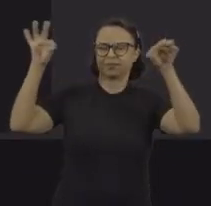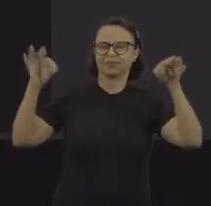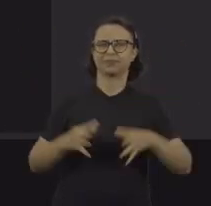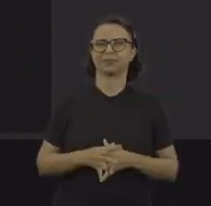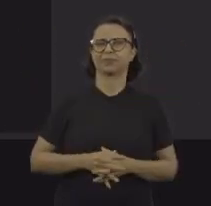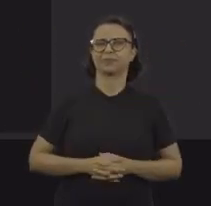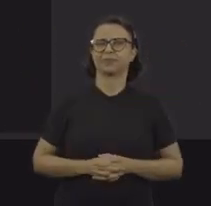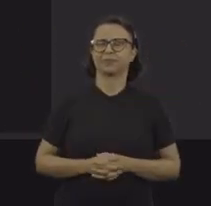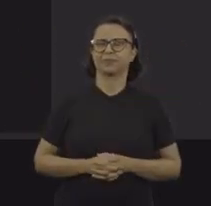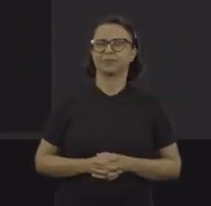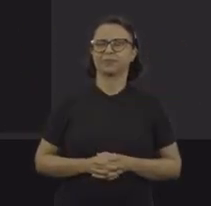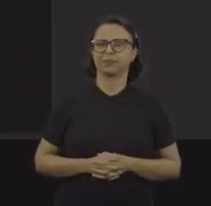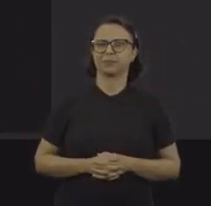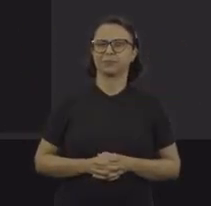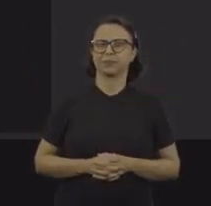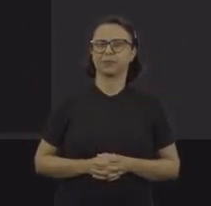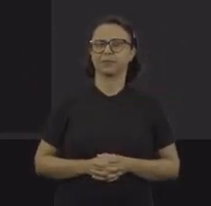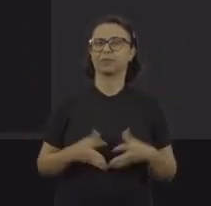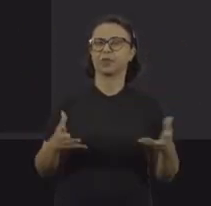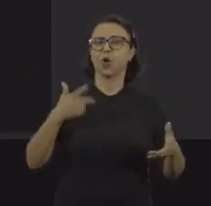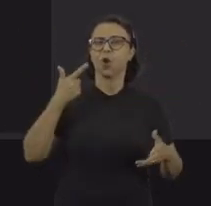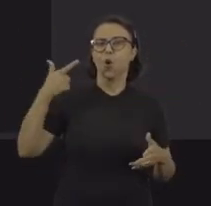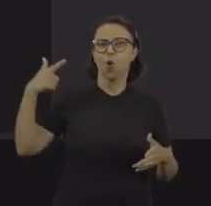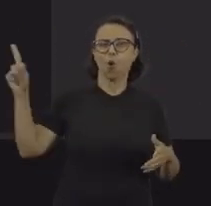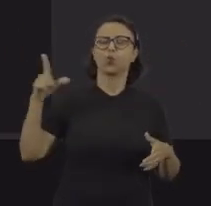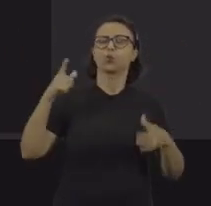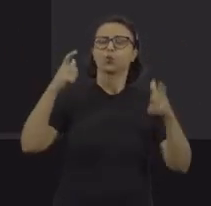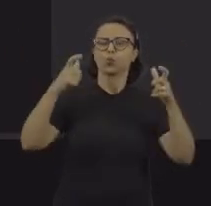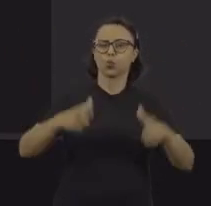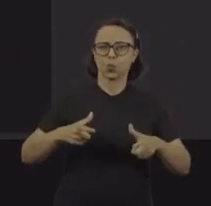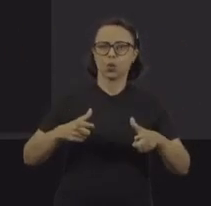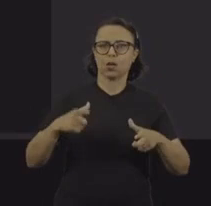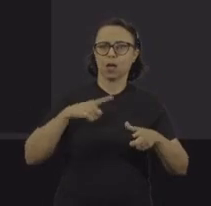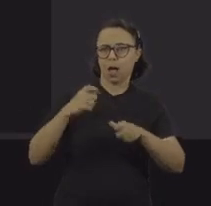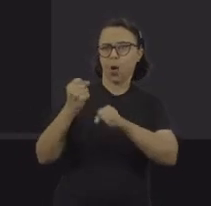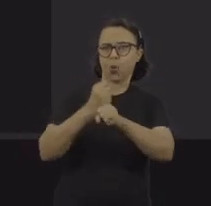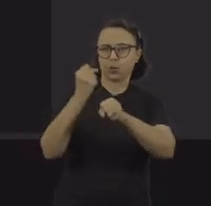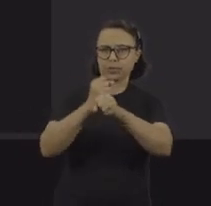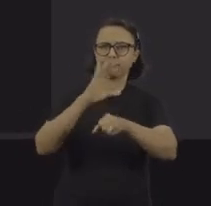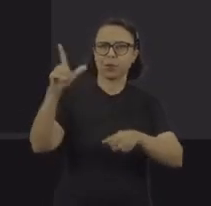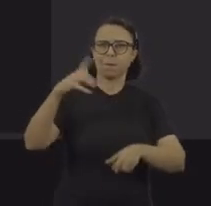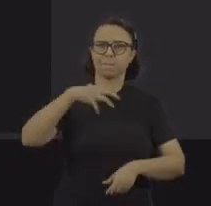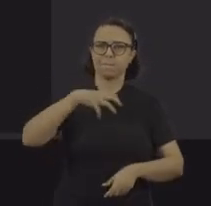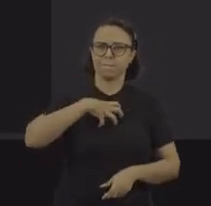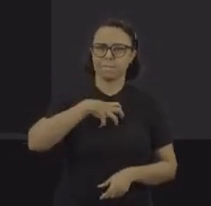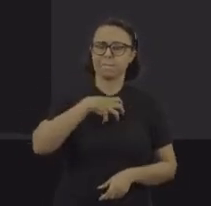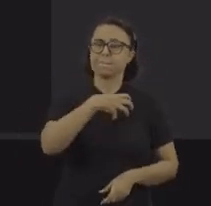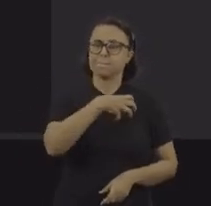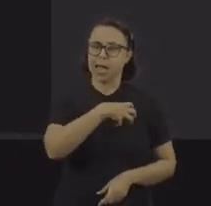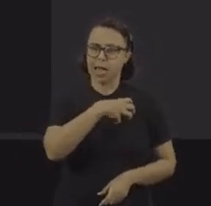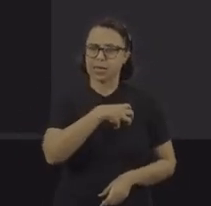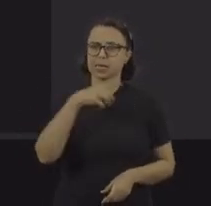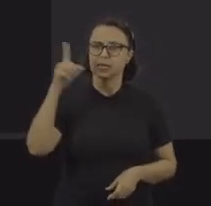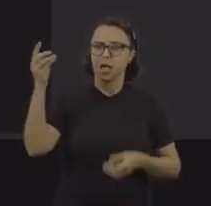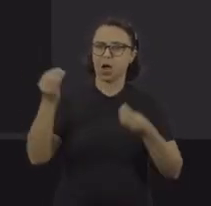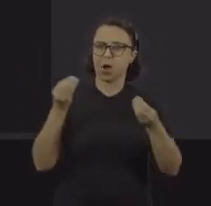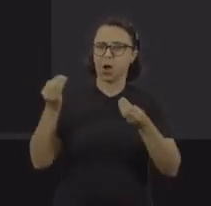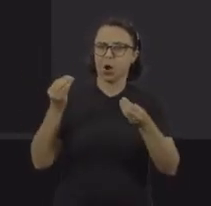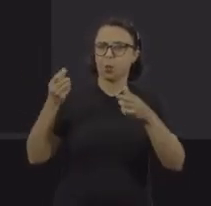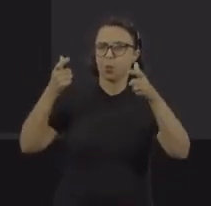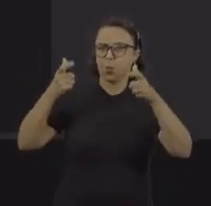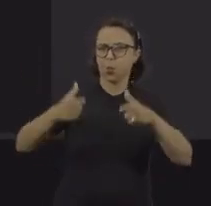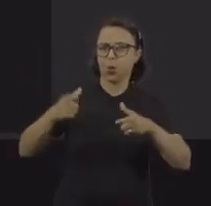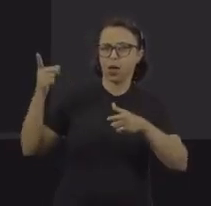Aqui também, numa outra situação de construção civil na Bahia, essa aqui é a cama do trabalhador, bastante